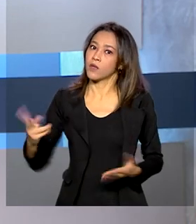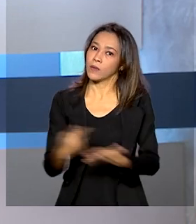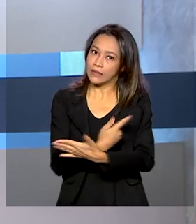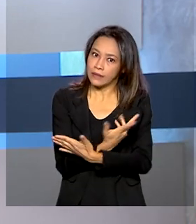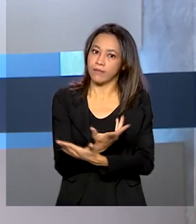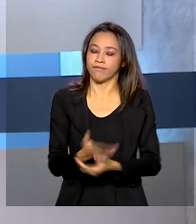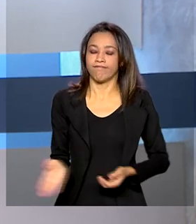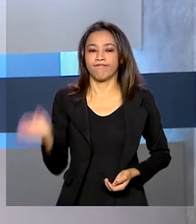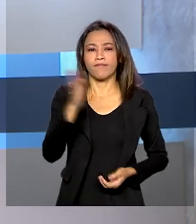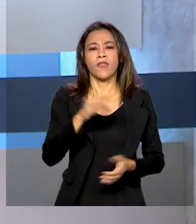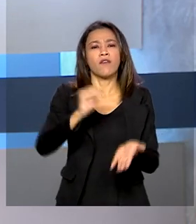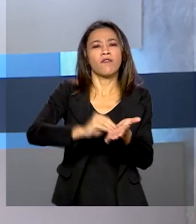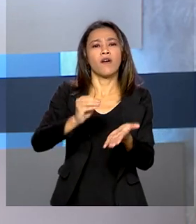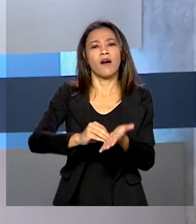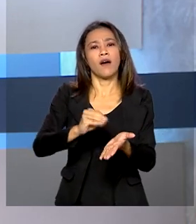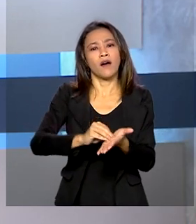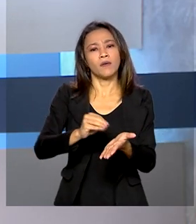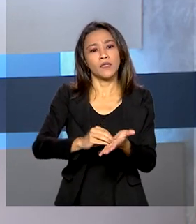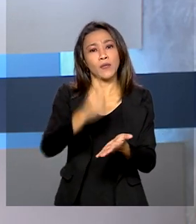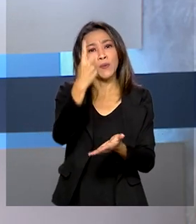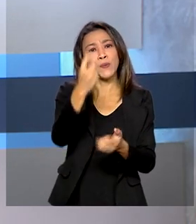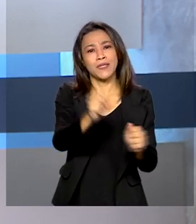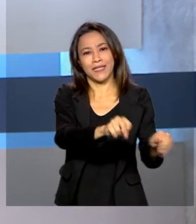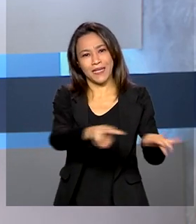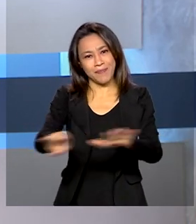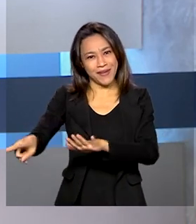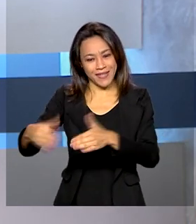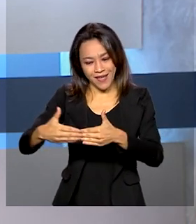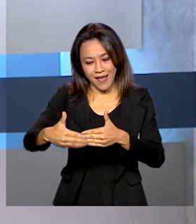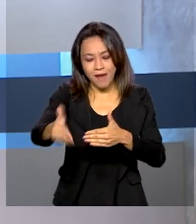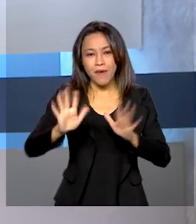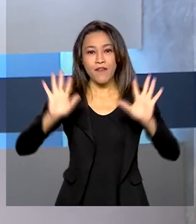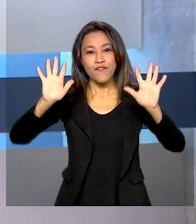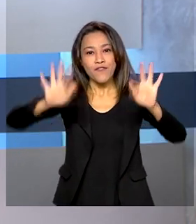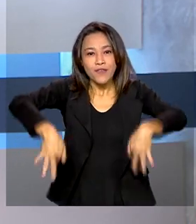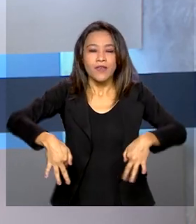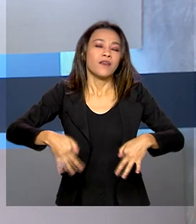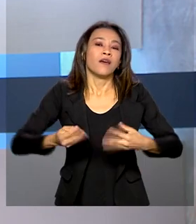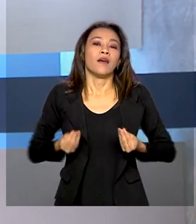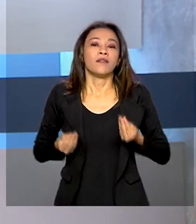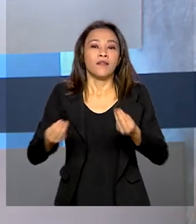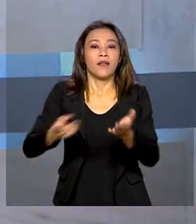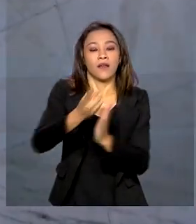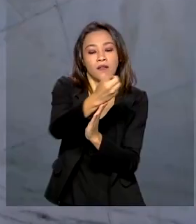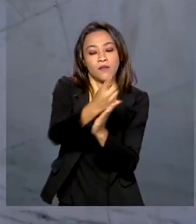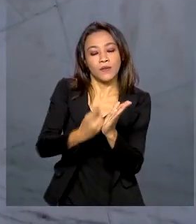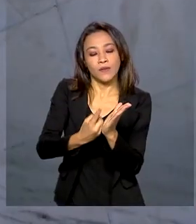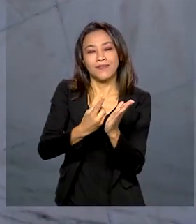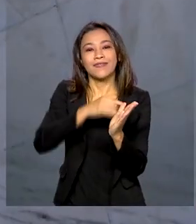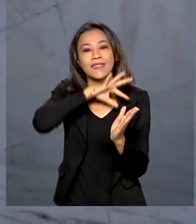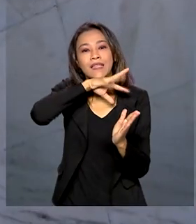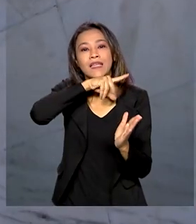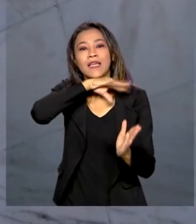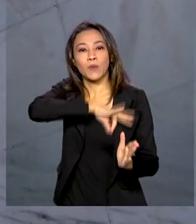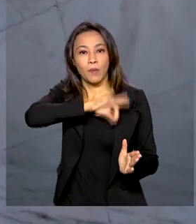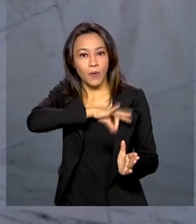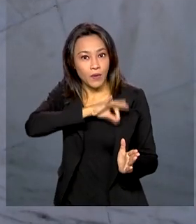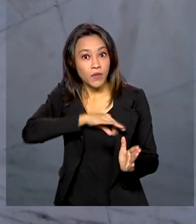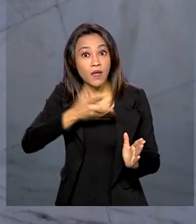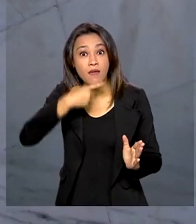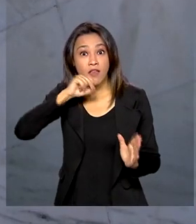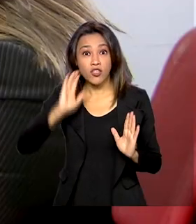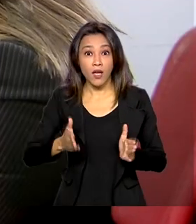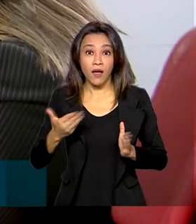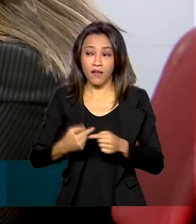Faltou uma semana para o fim do prazo da entrega da declaração do imposto de renda. E hoje, quem já entregou a